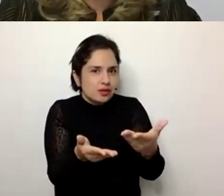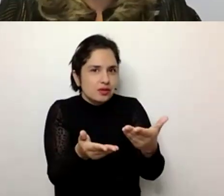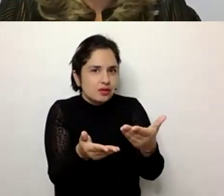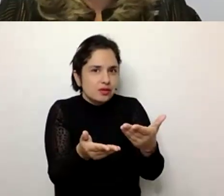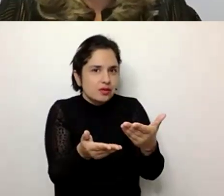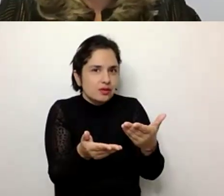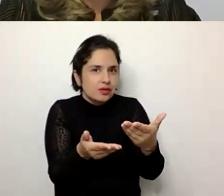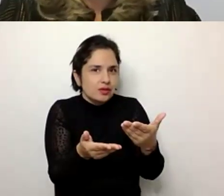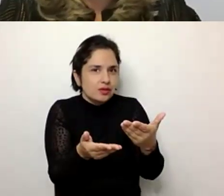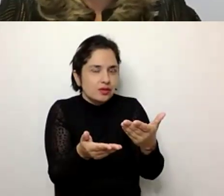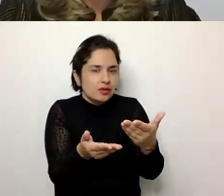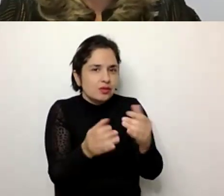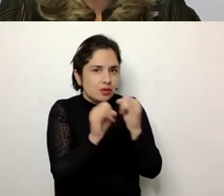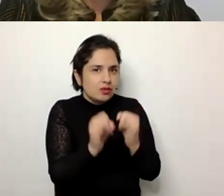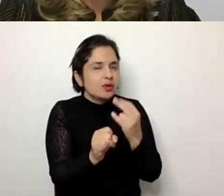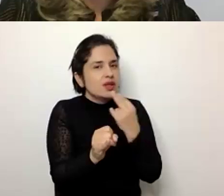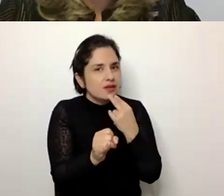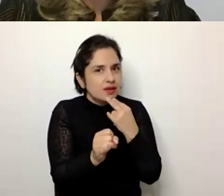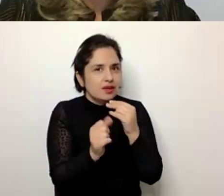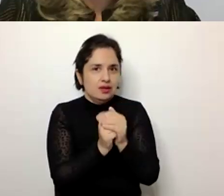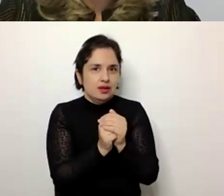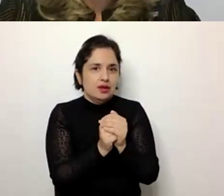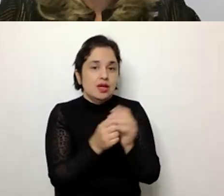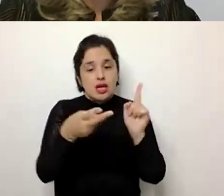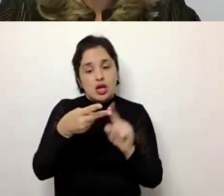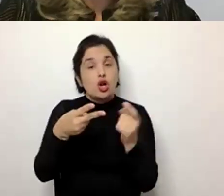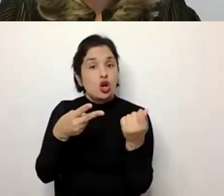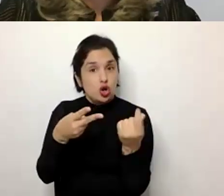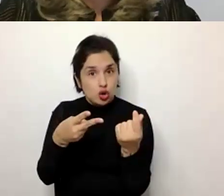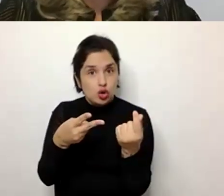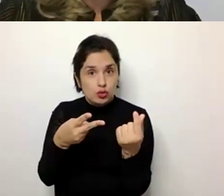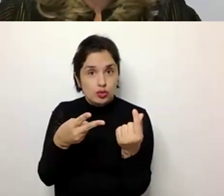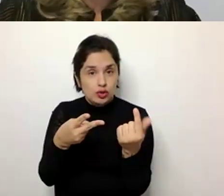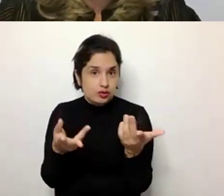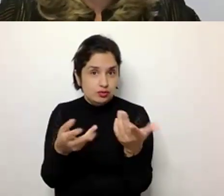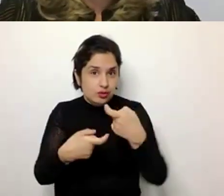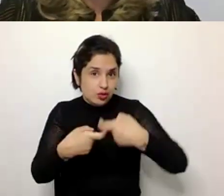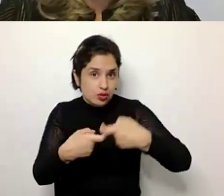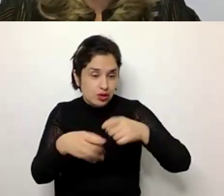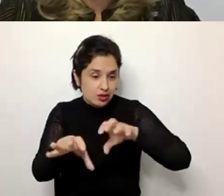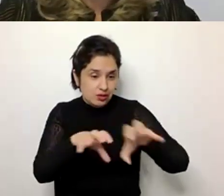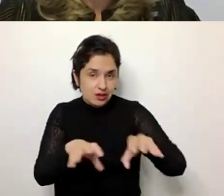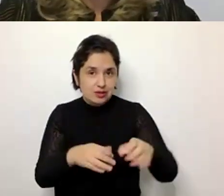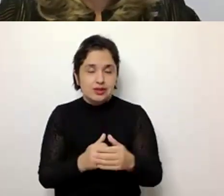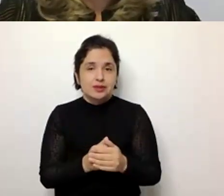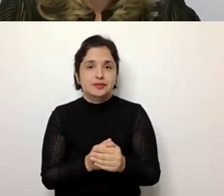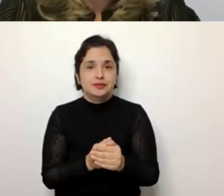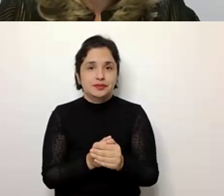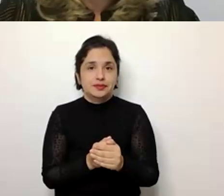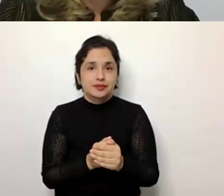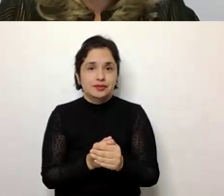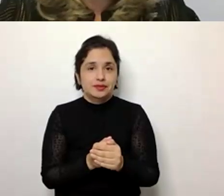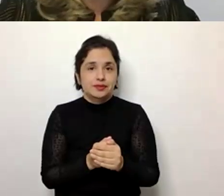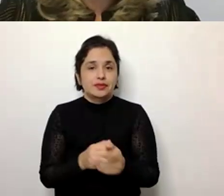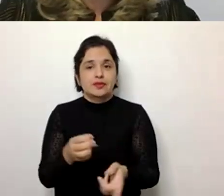Entender como dois conceitos, que estão os aspectos econômicos também, que são como os aspectos materiales que estão rodeando a cada um